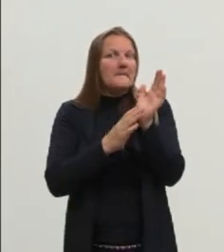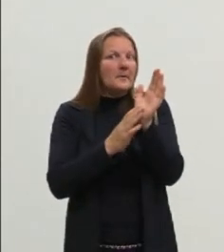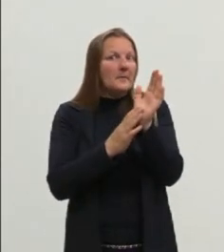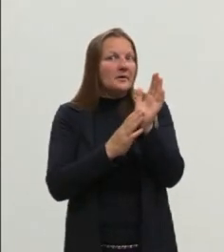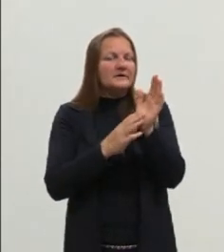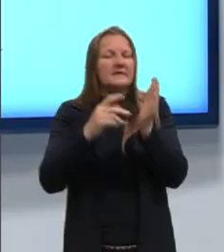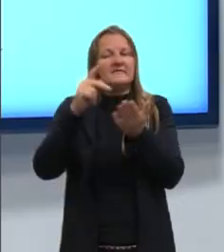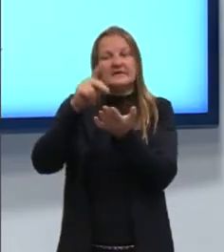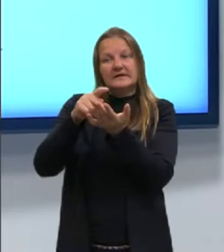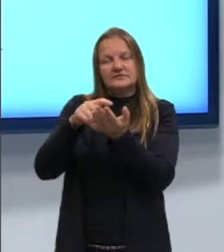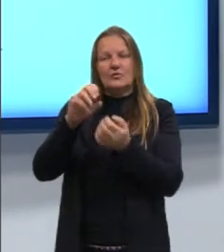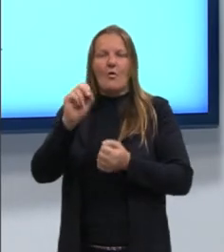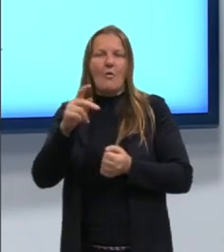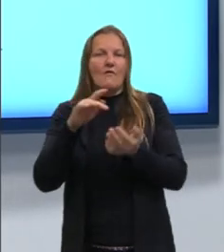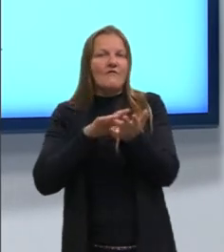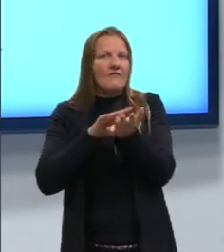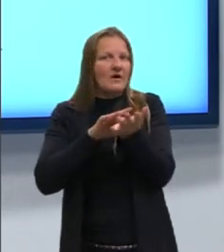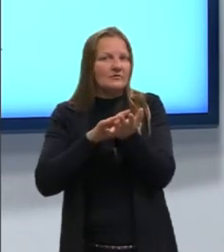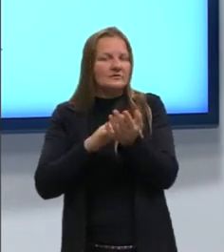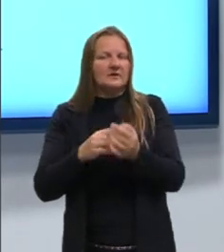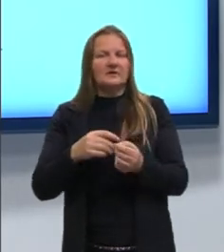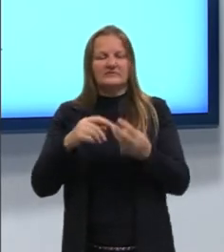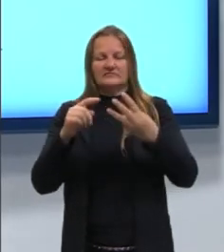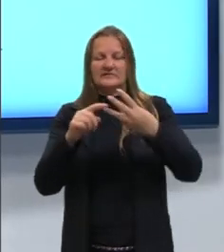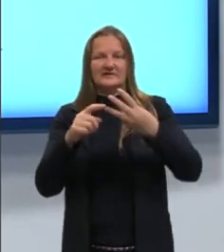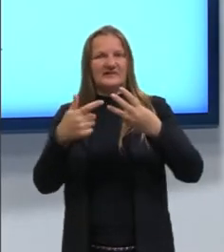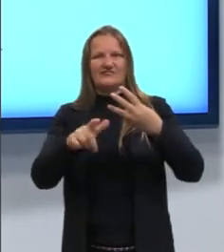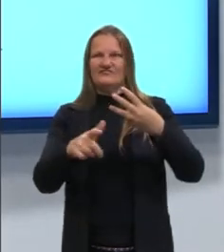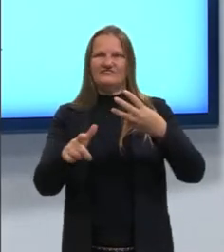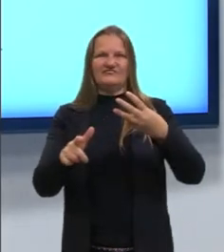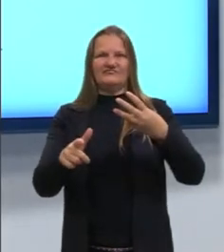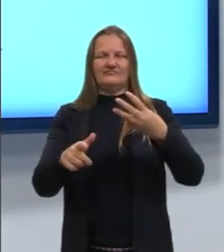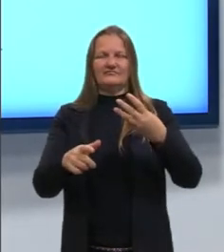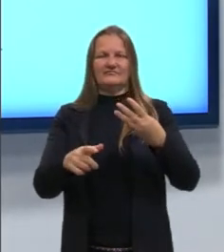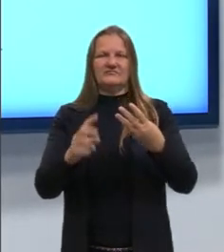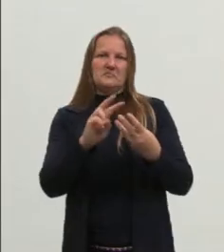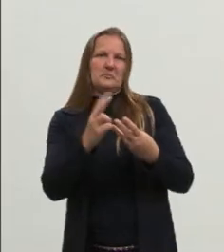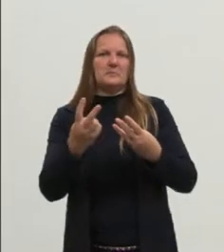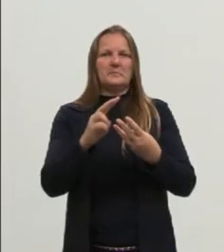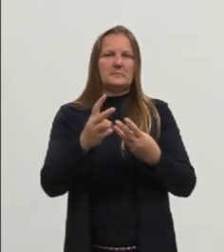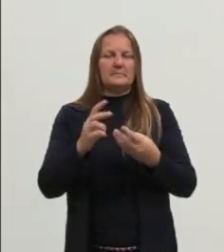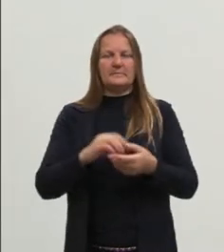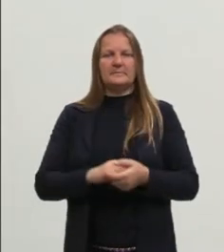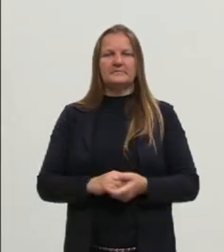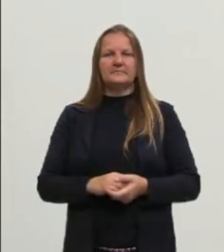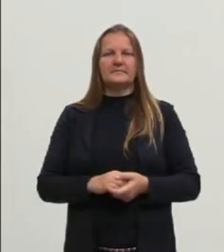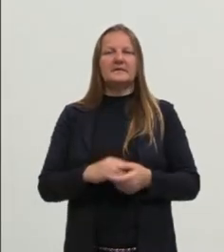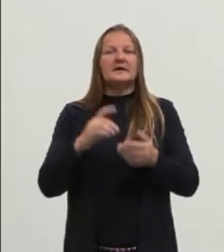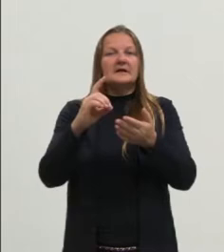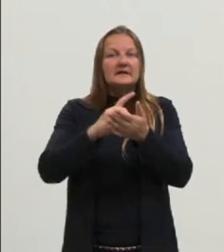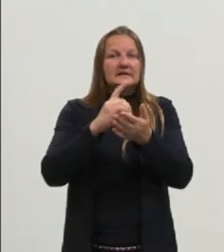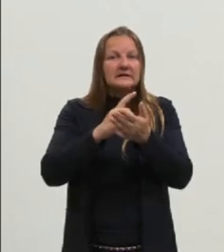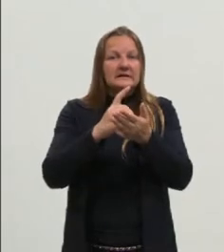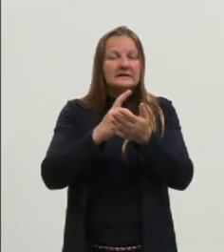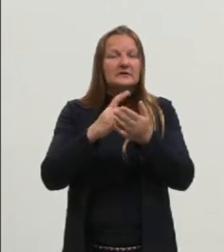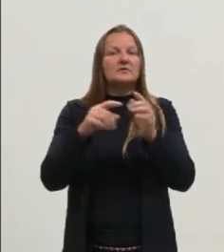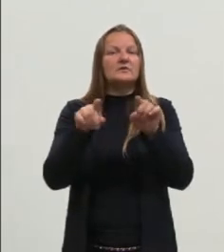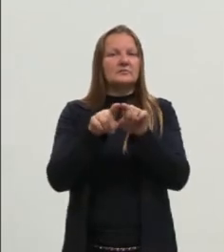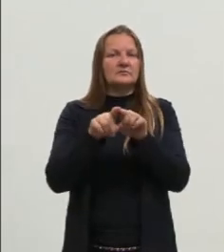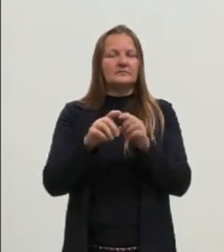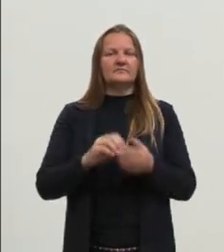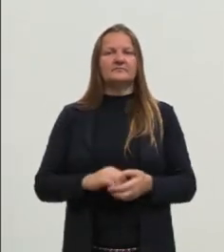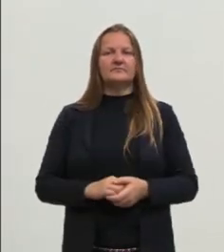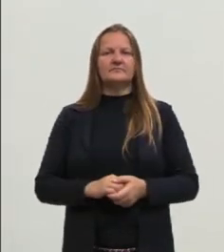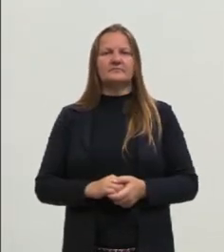verdadeira ou ela é falsa, não existe uma terceira via possível. E outra que eu também achei interessante é a questão